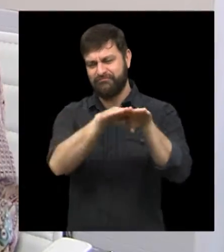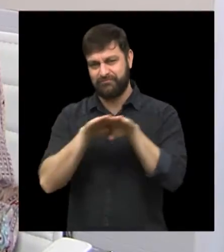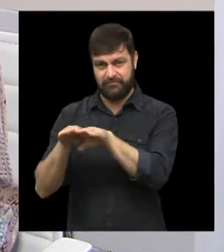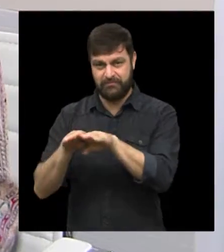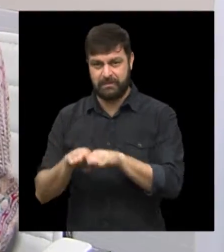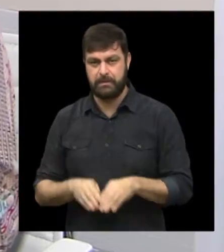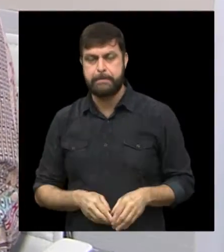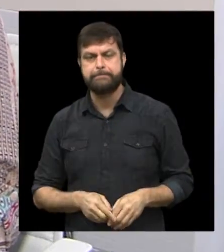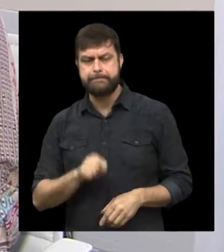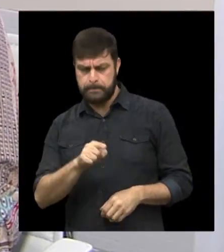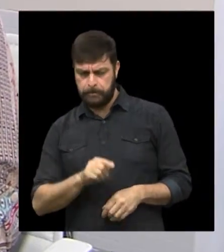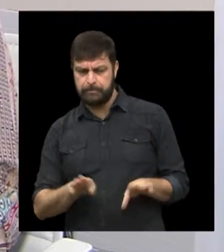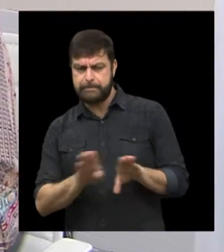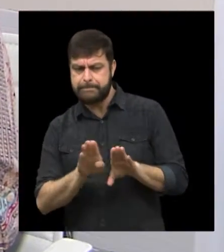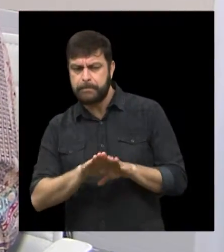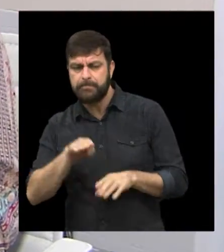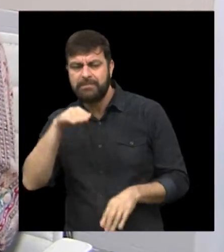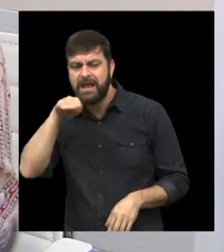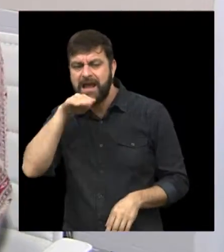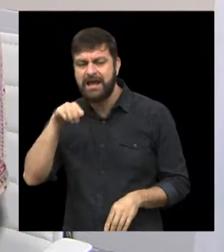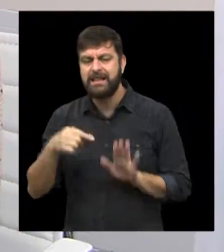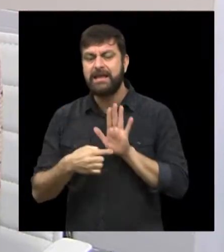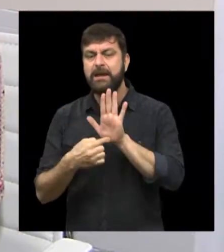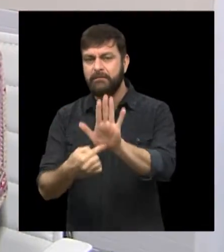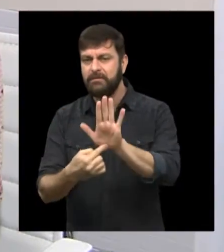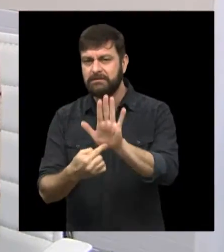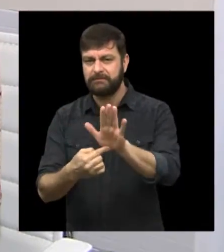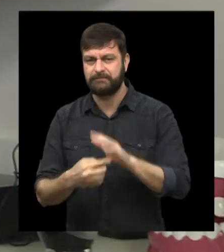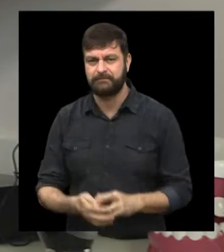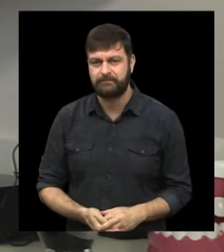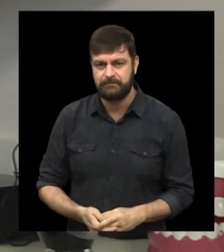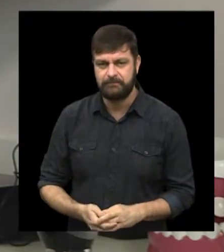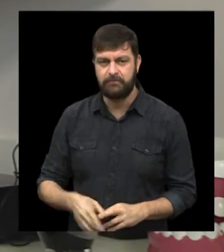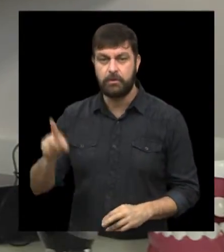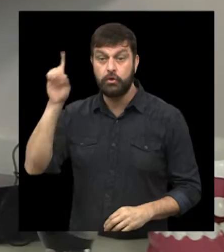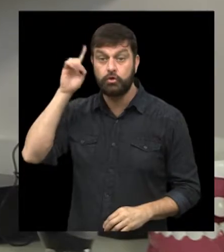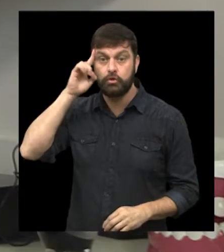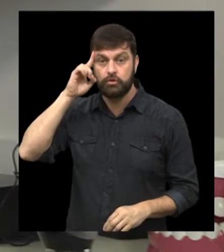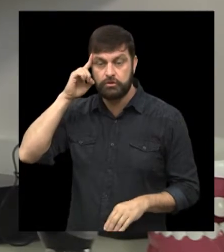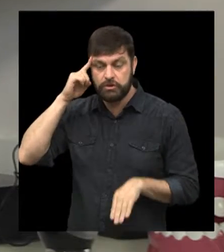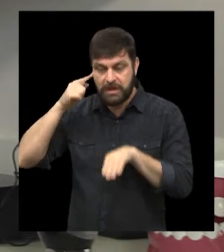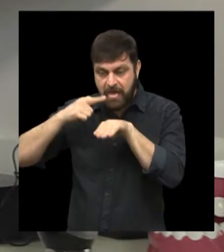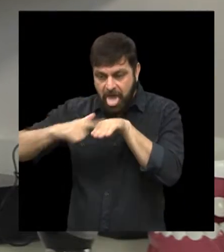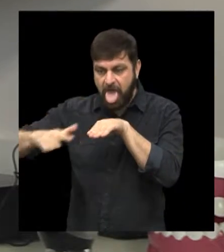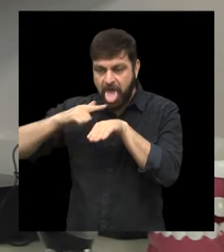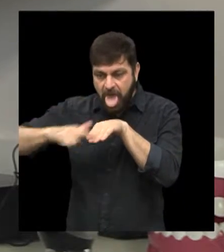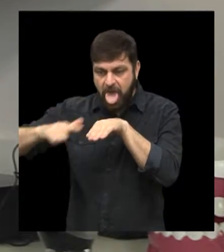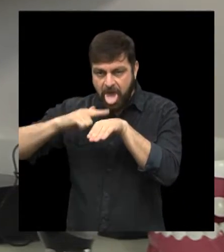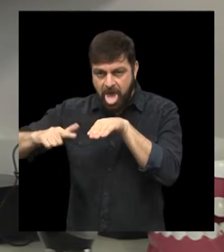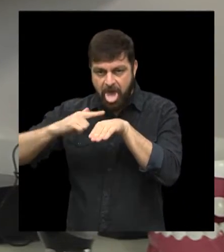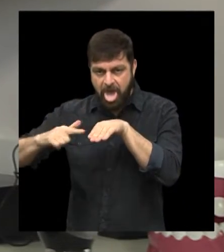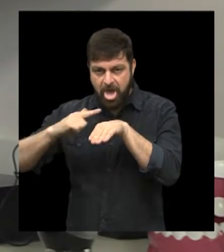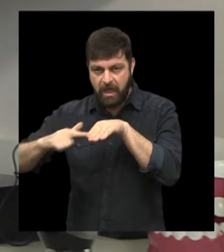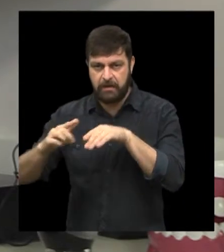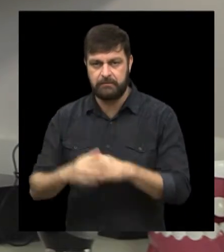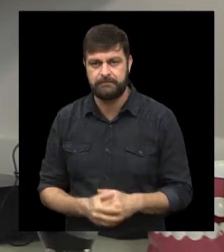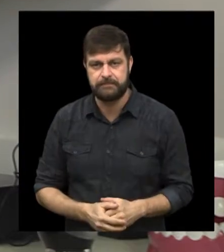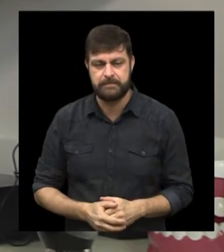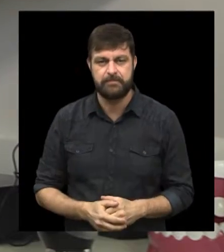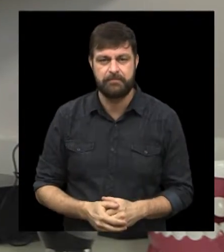tá todo mundo à vontade. Mas o senhor falou alguma coisa da língua, que o senhor ia voltar no assunto. Que todo dia tem que ir para a língua. Você me perguntou? Eu gosto,